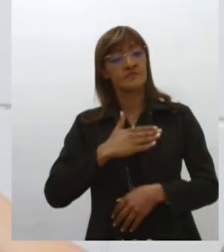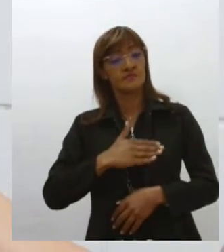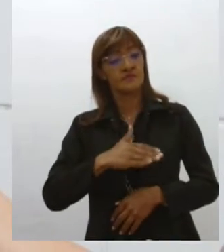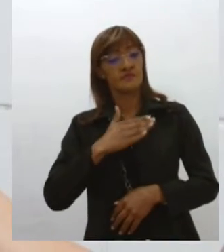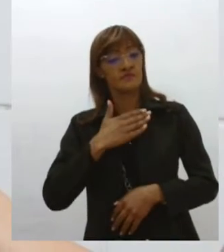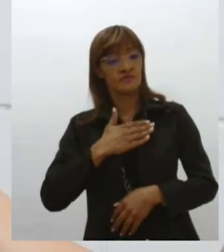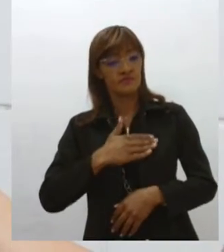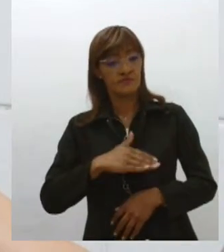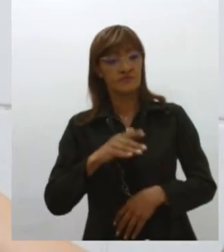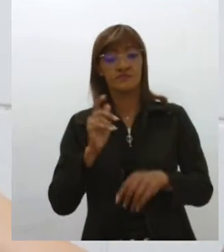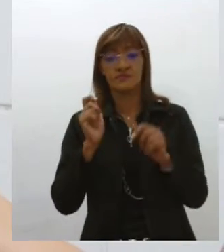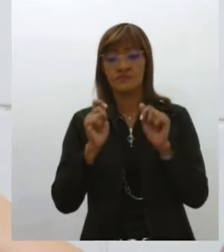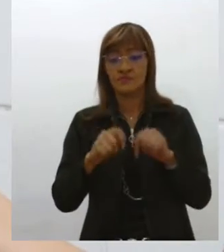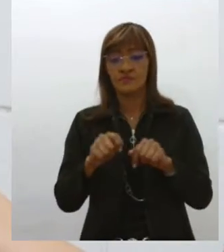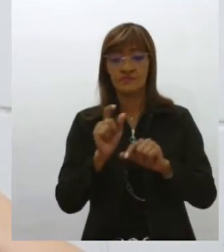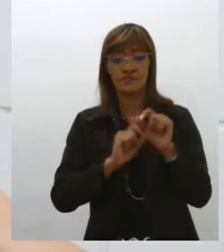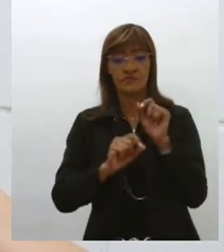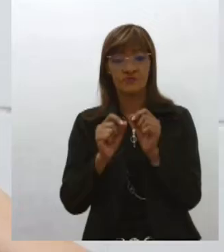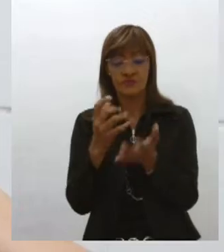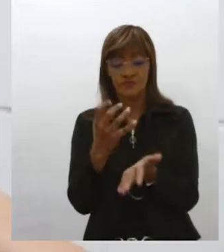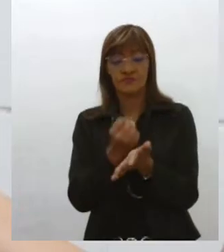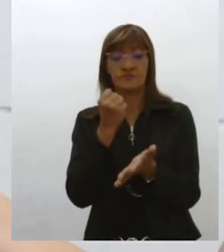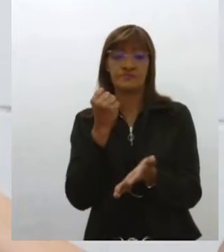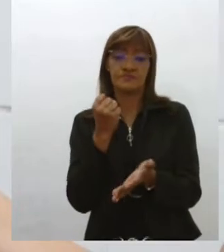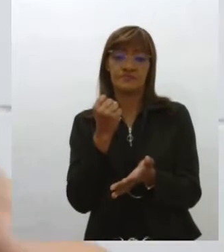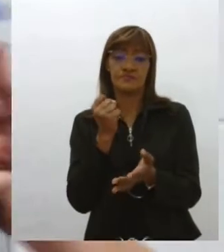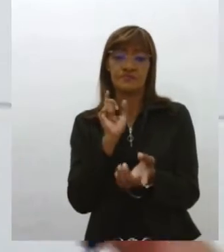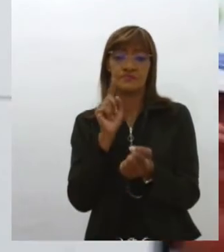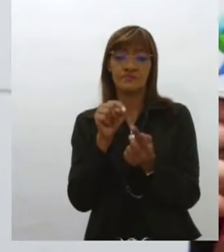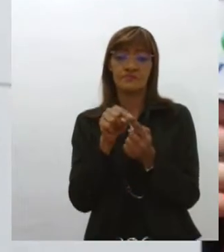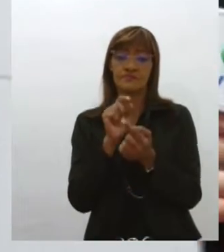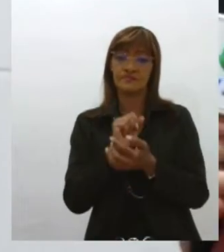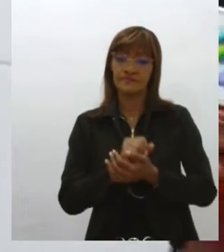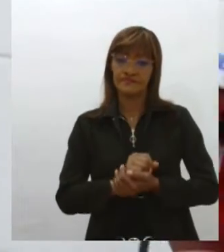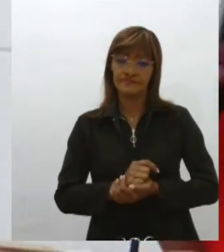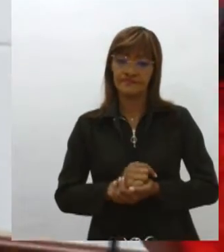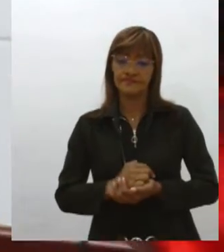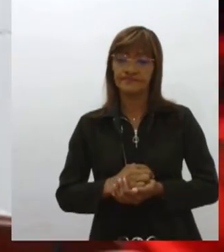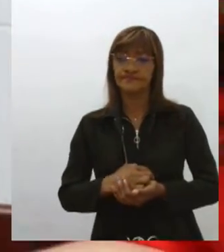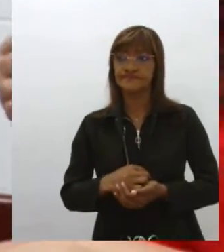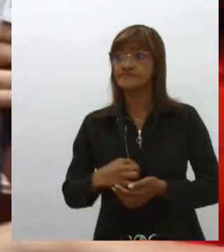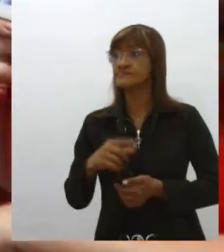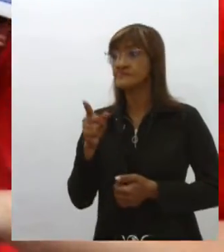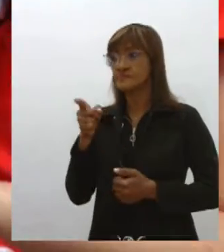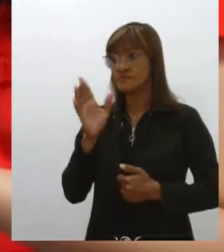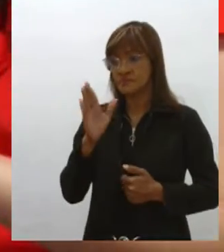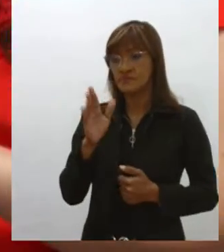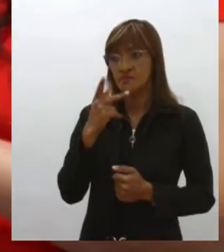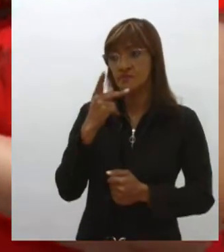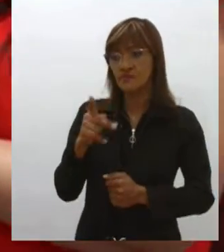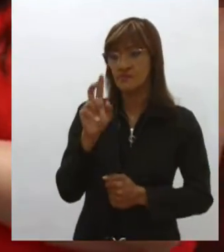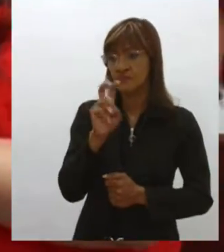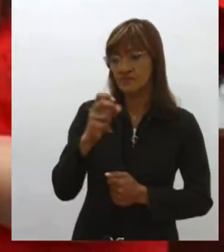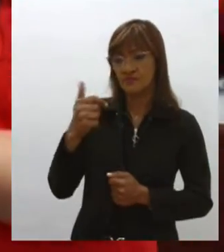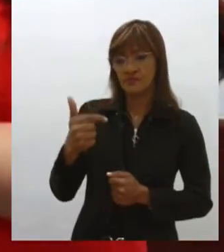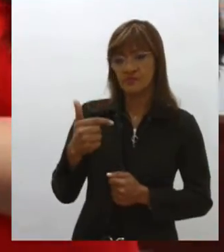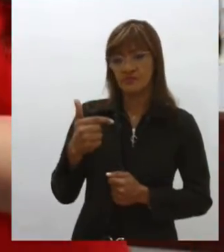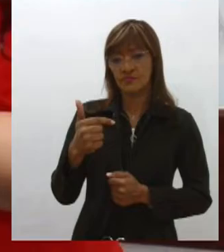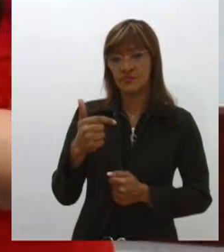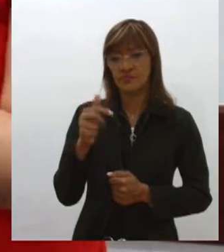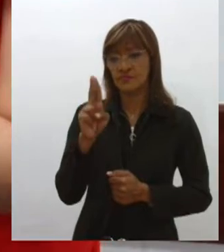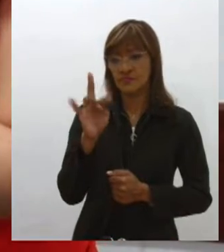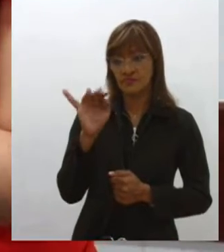favorecer o quê? A gente salvar vidas. Esse é o objetivo do banco de leite. Como você falou, tem 52 bebês na UTIM.